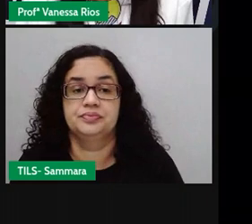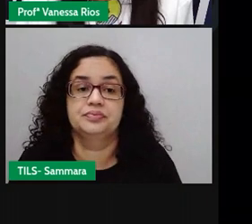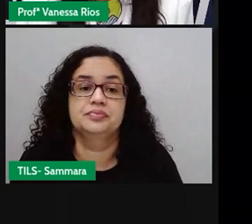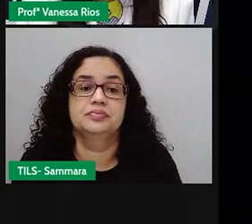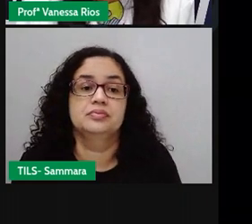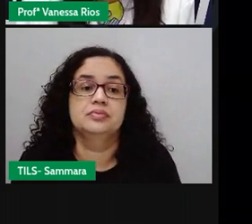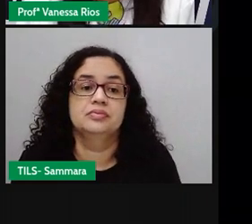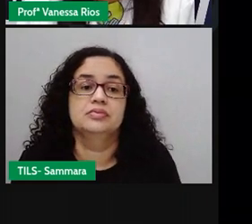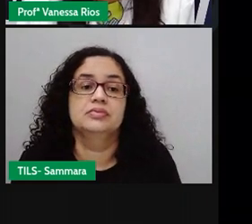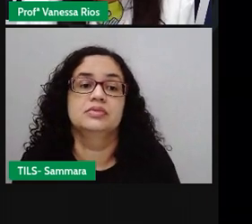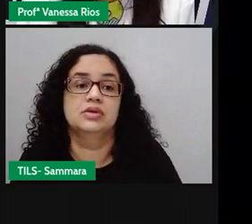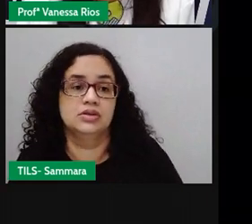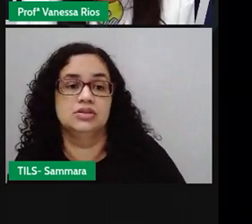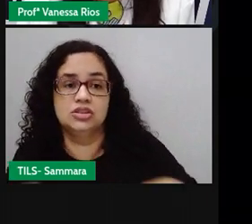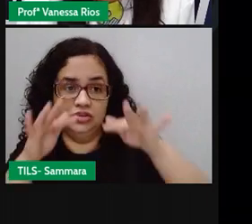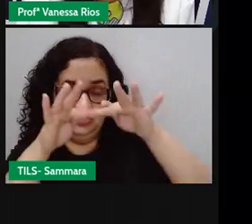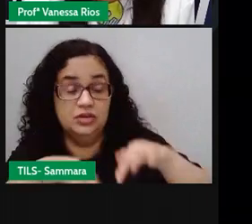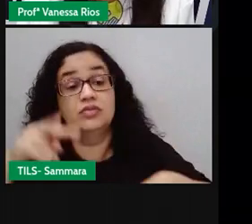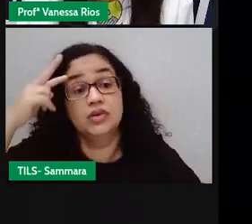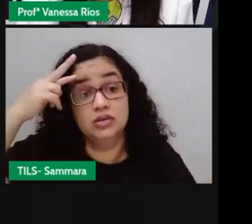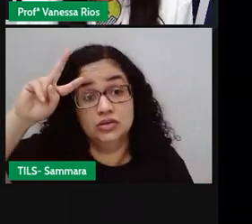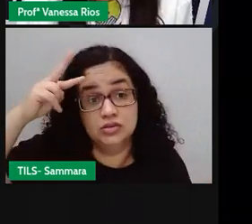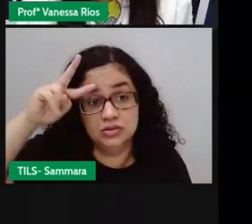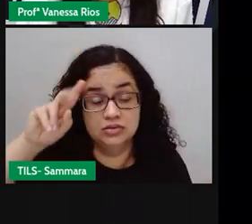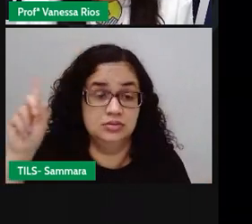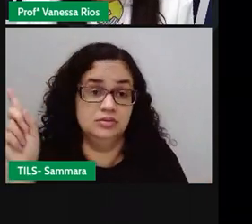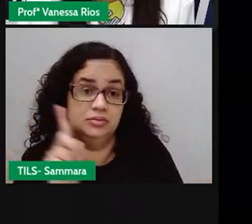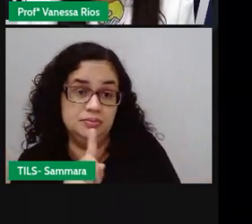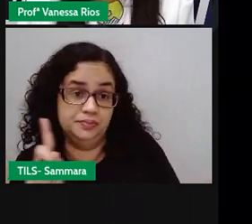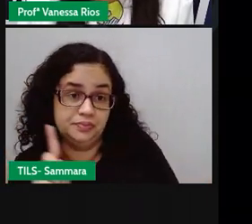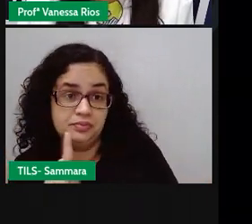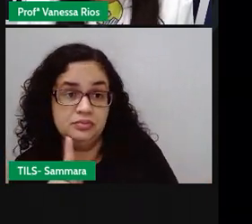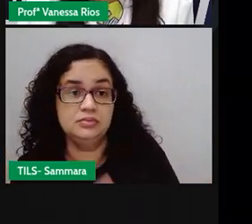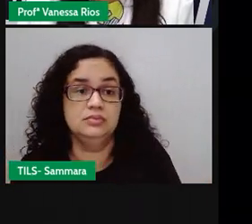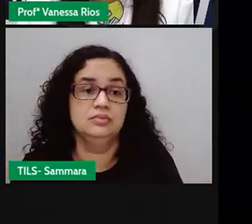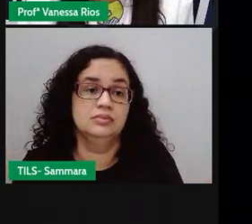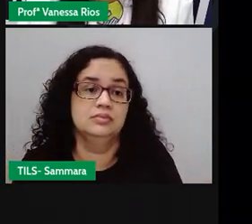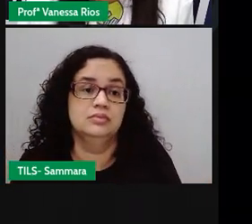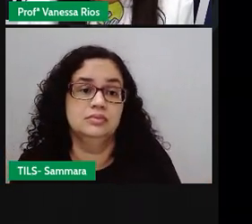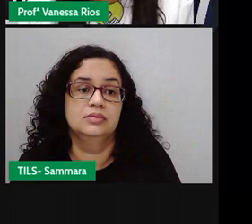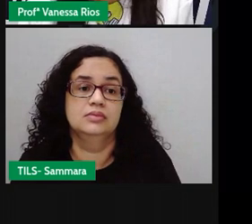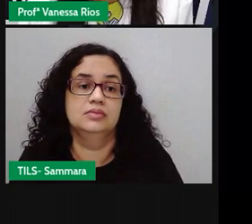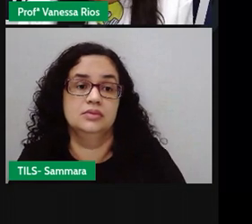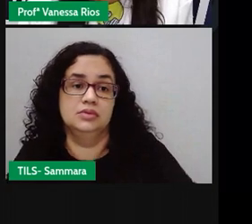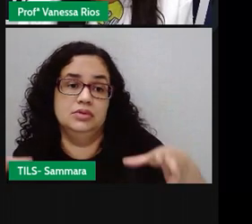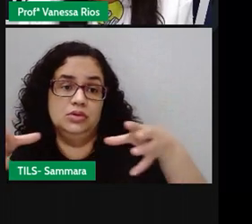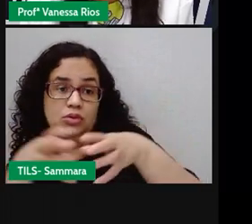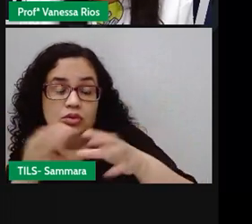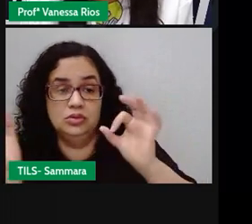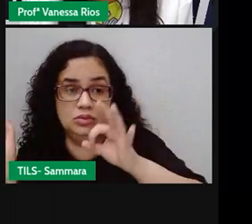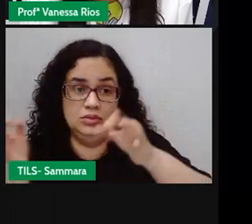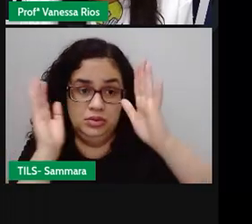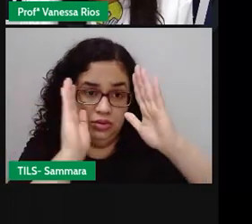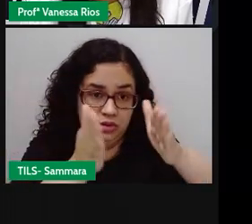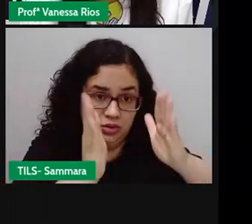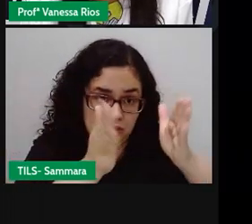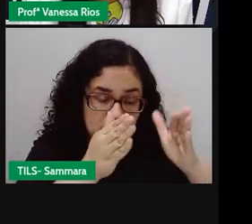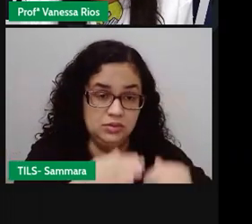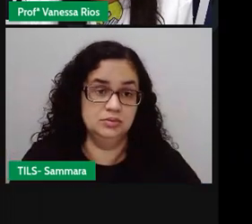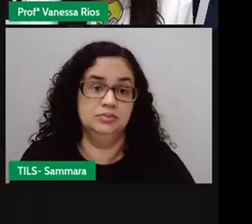A gente já chegou no final da história? Não. Então, novamente, mais um parágrafo fora da ordem.